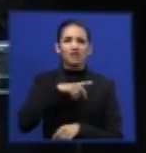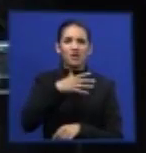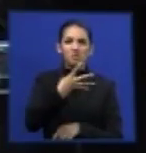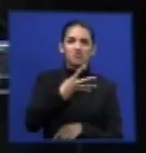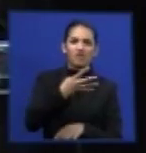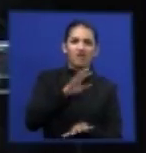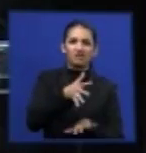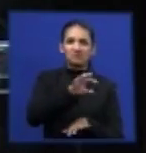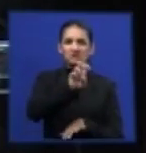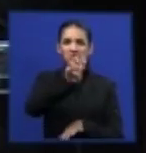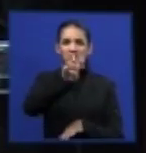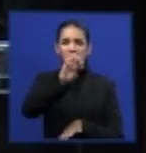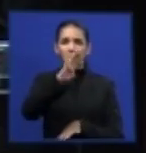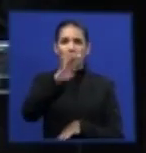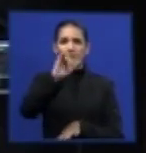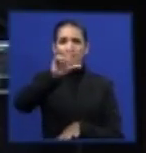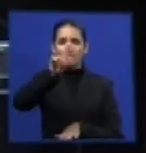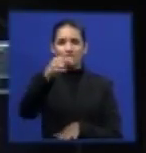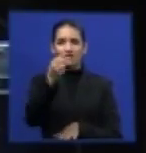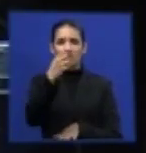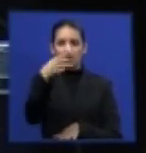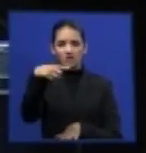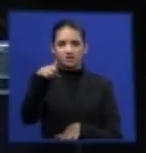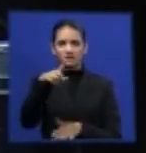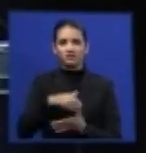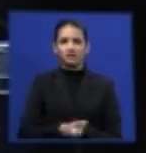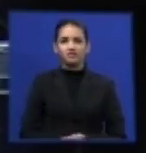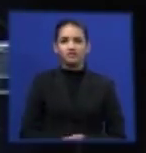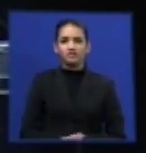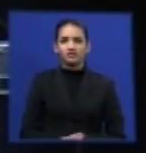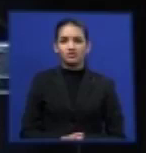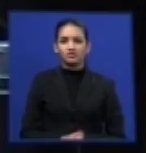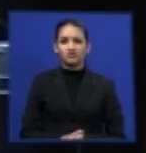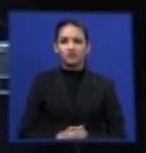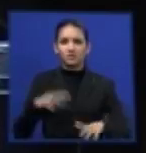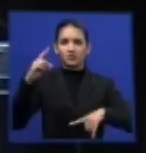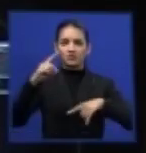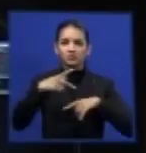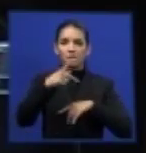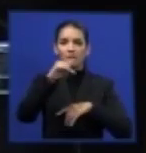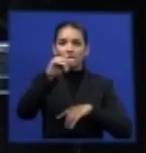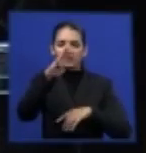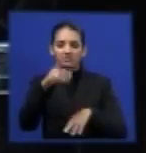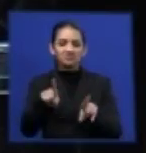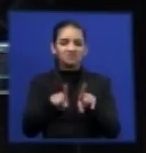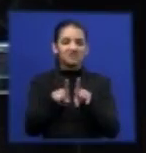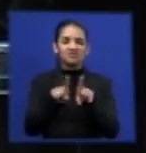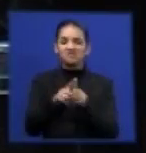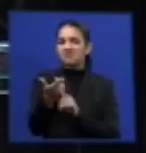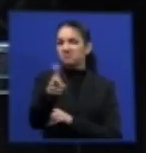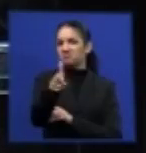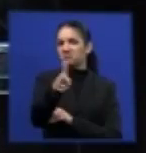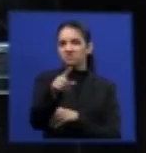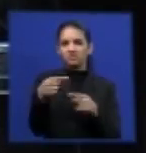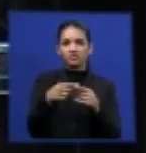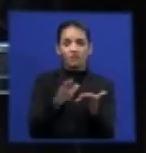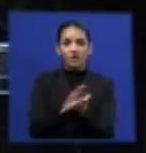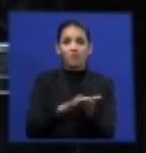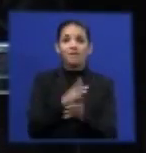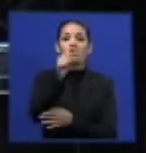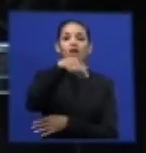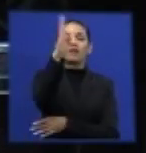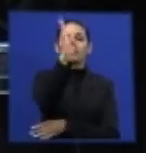de produto terno bruto, também não aderiu. E aqui no Brasil,